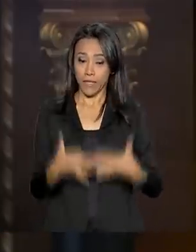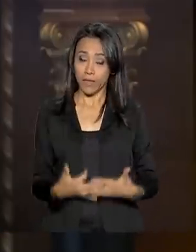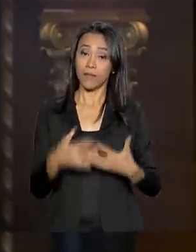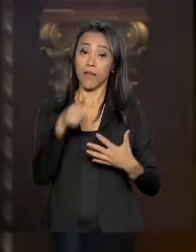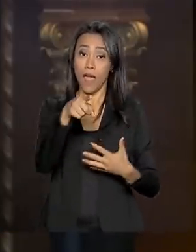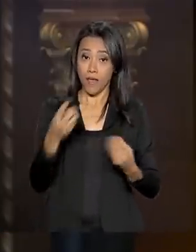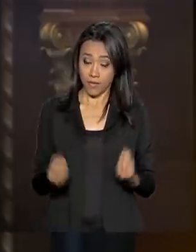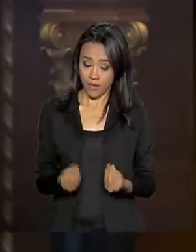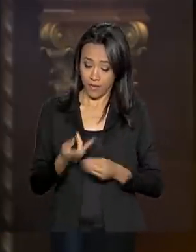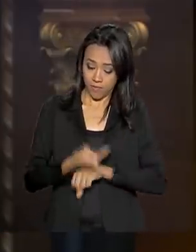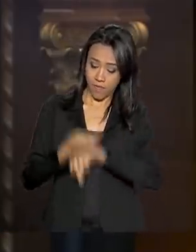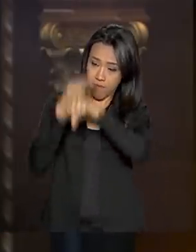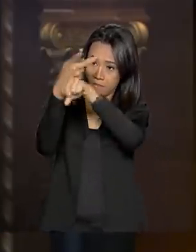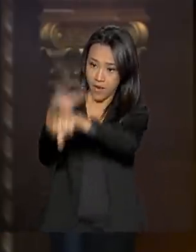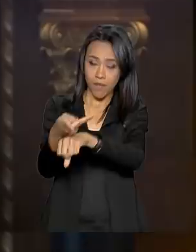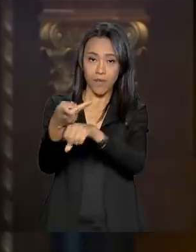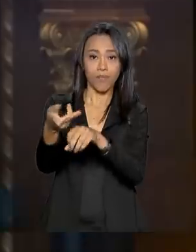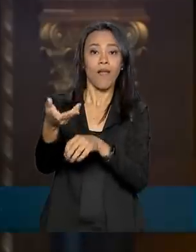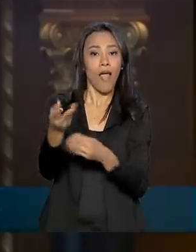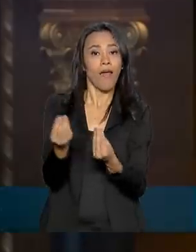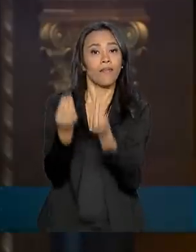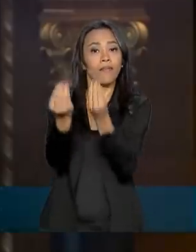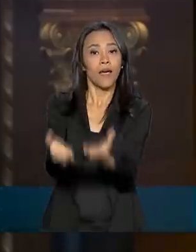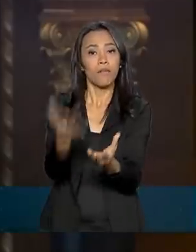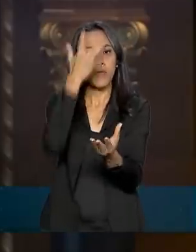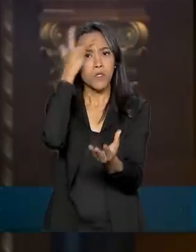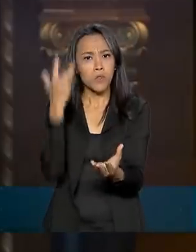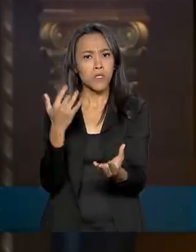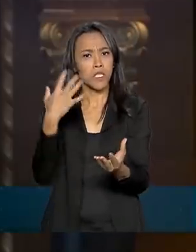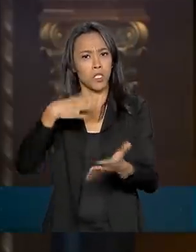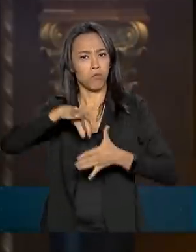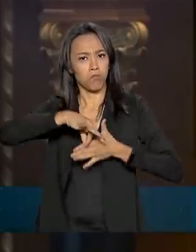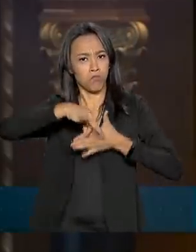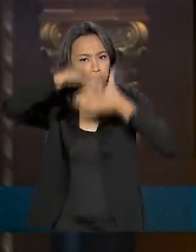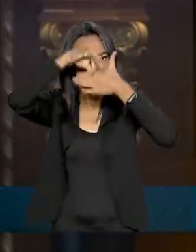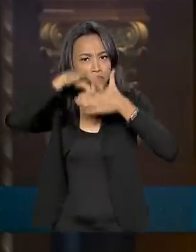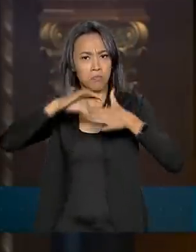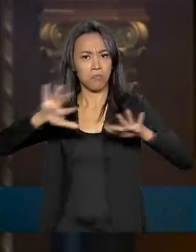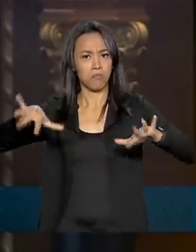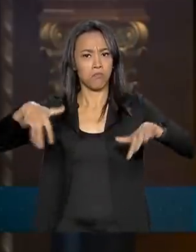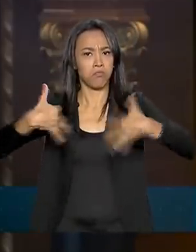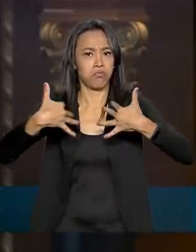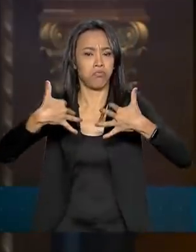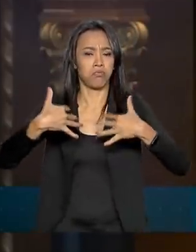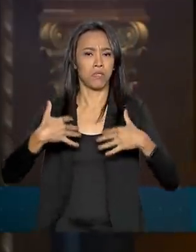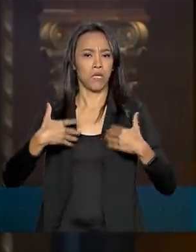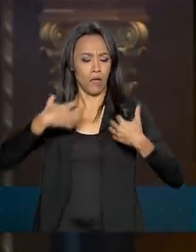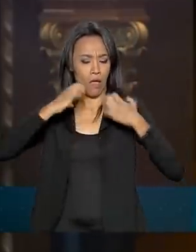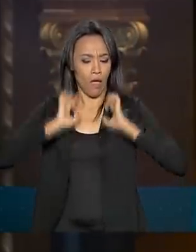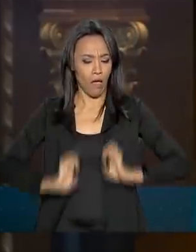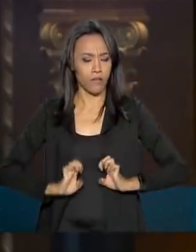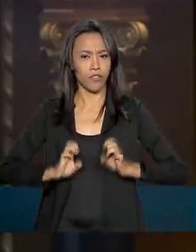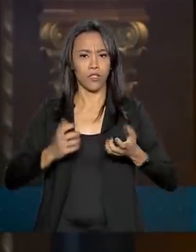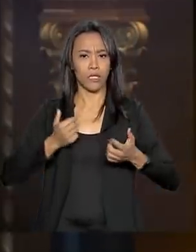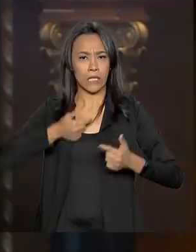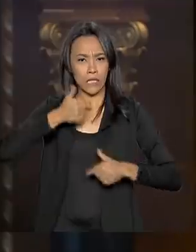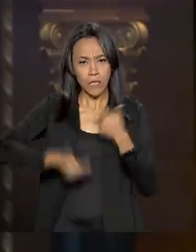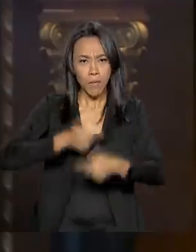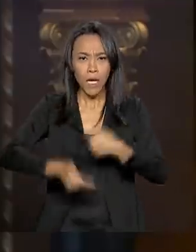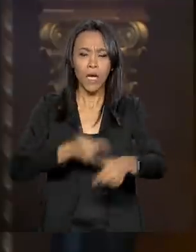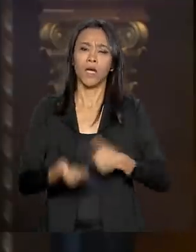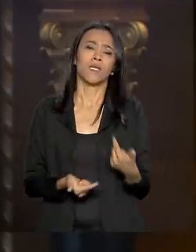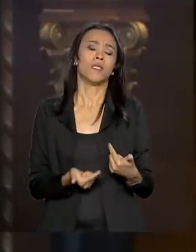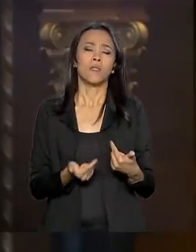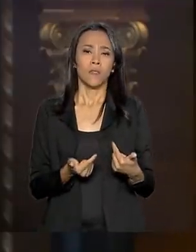personalidade que se tenha destacado por sua liderança, pelo trabalho, pela postura ética e pela